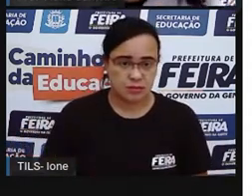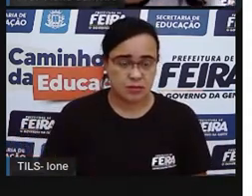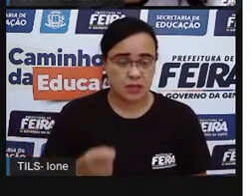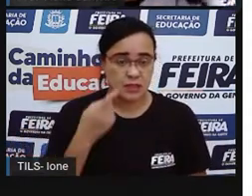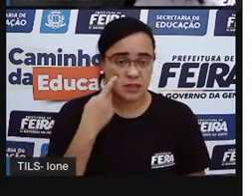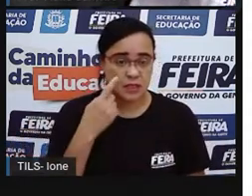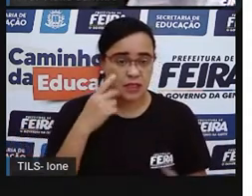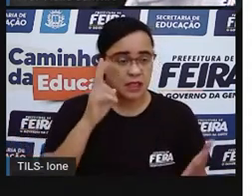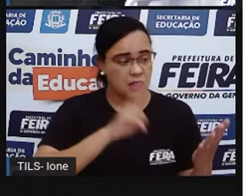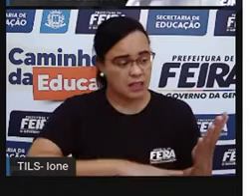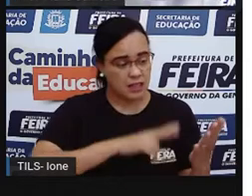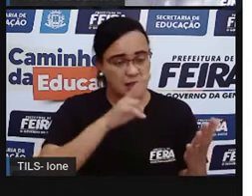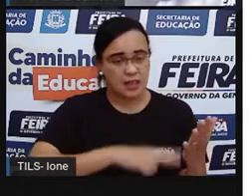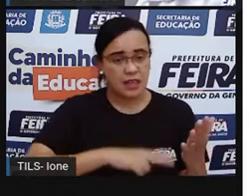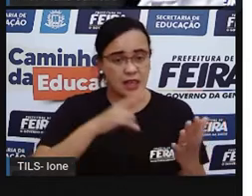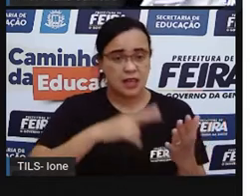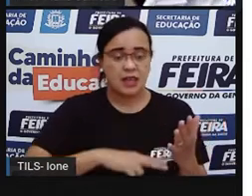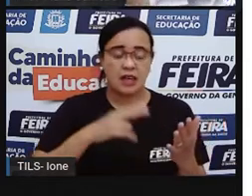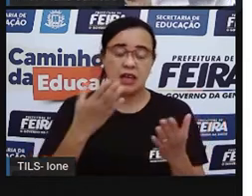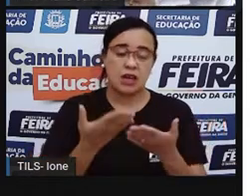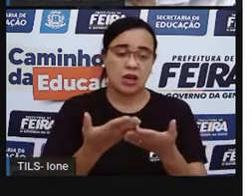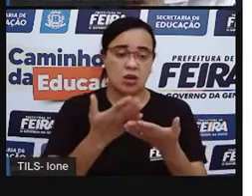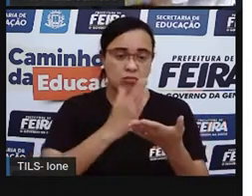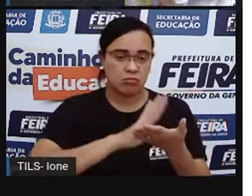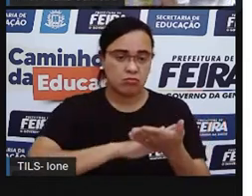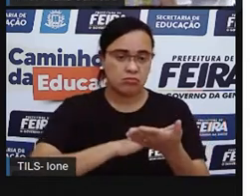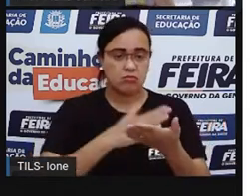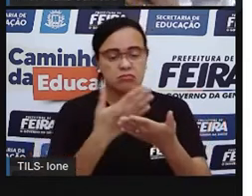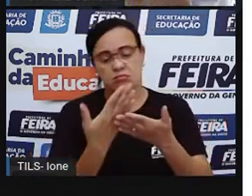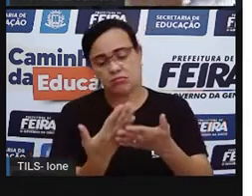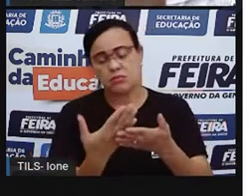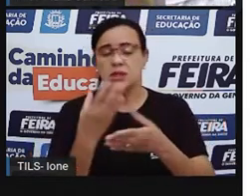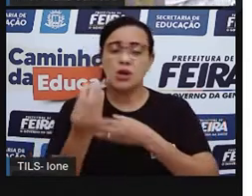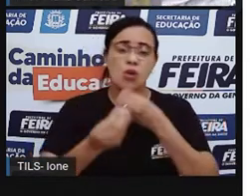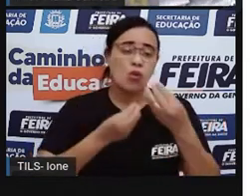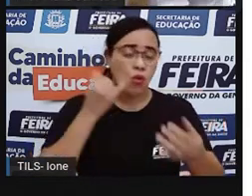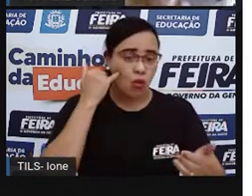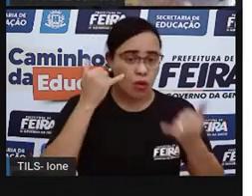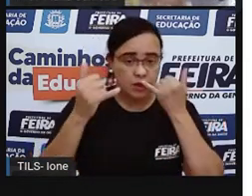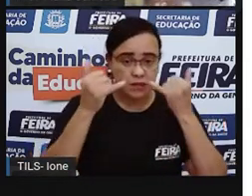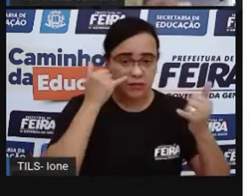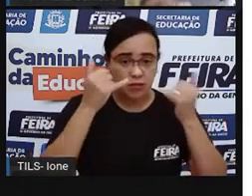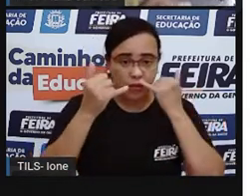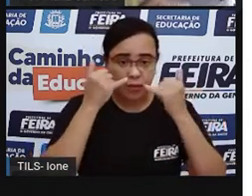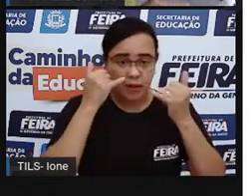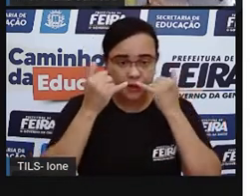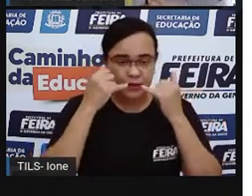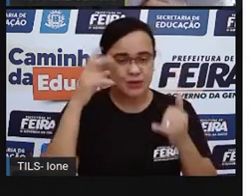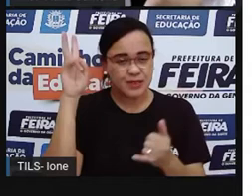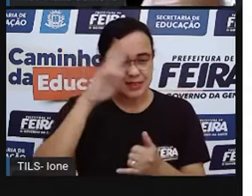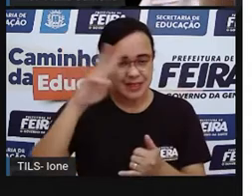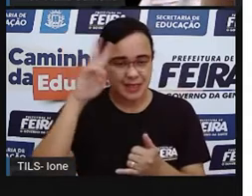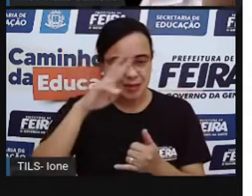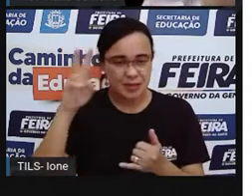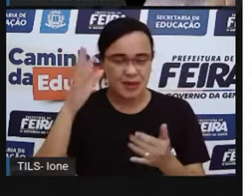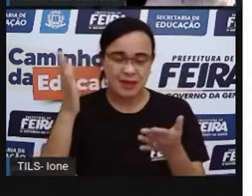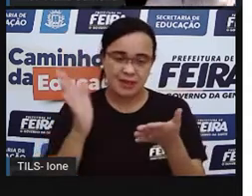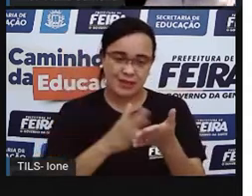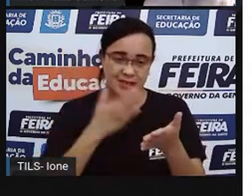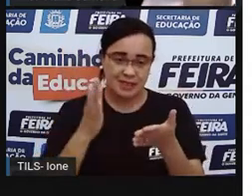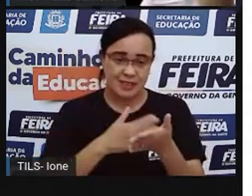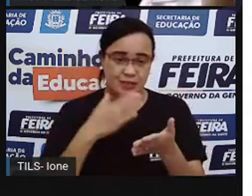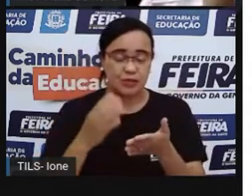ler a capa dele, né? Então, a gente lê as informações iniciais, que traz na capa, se tem